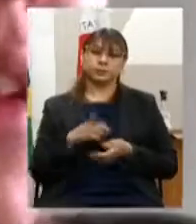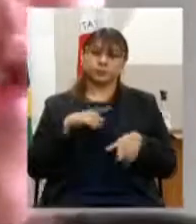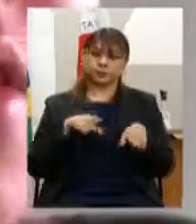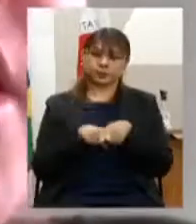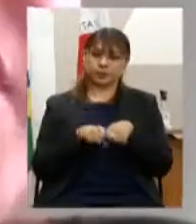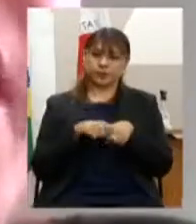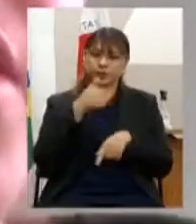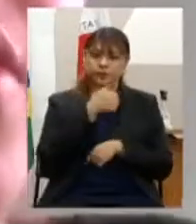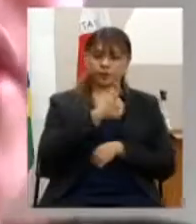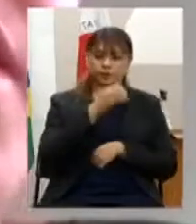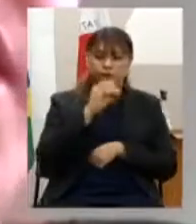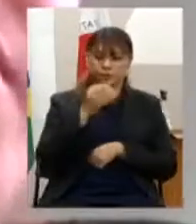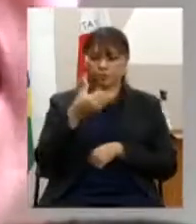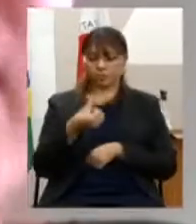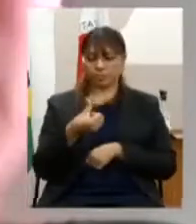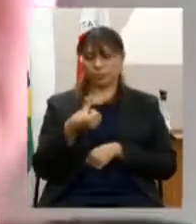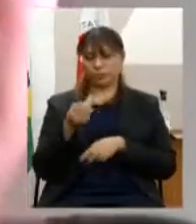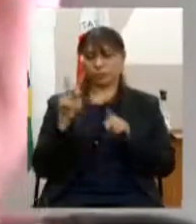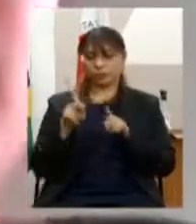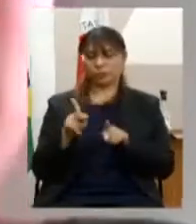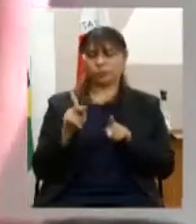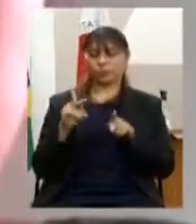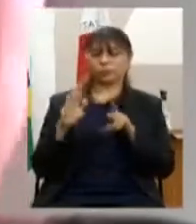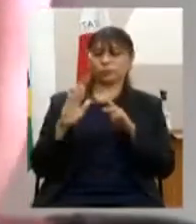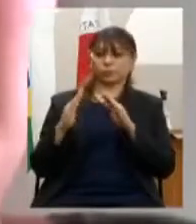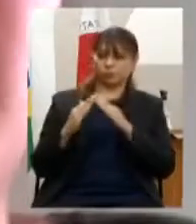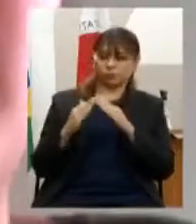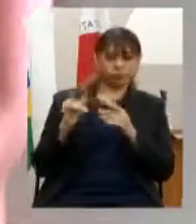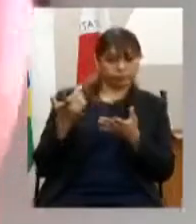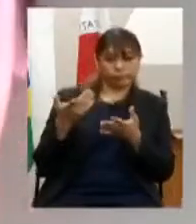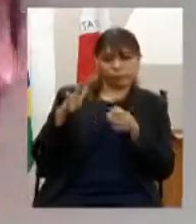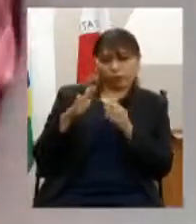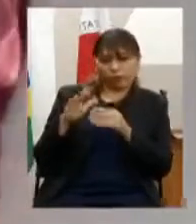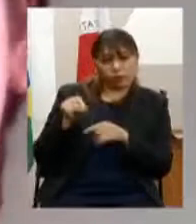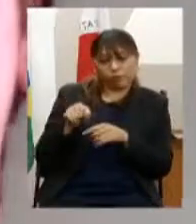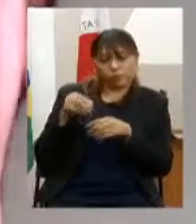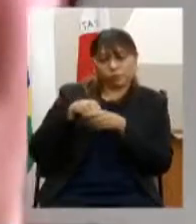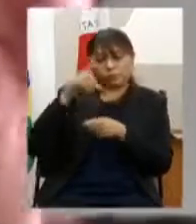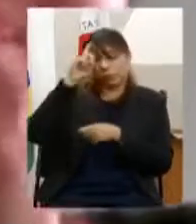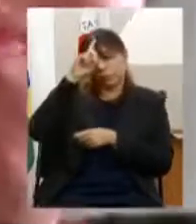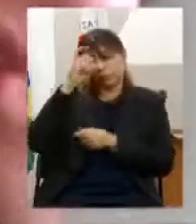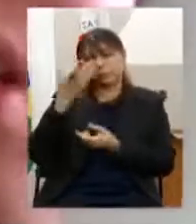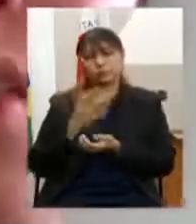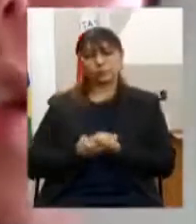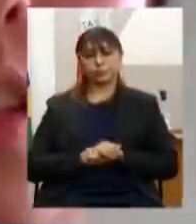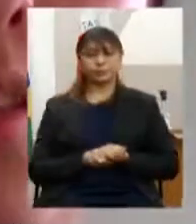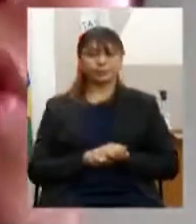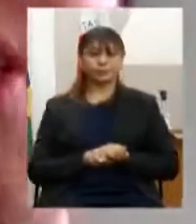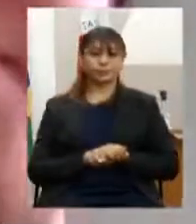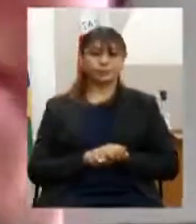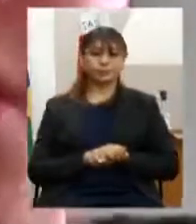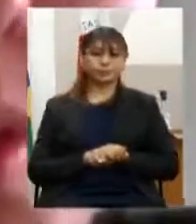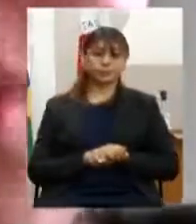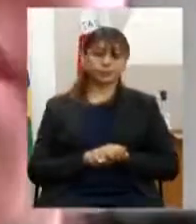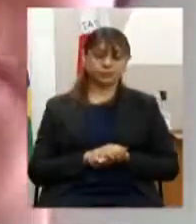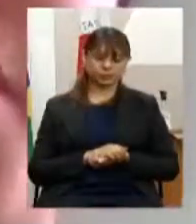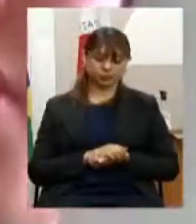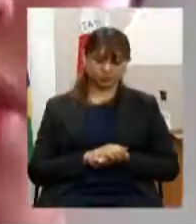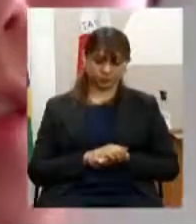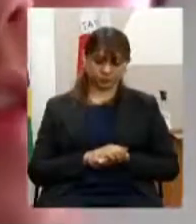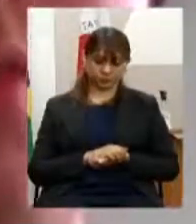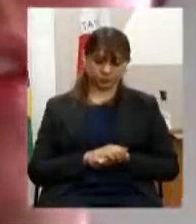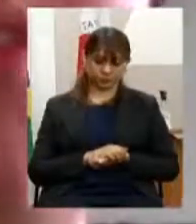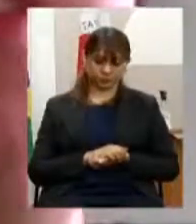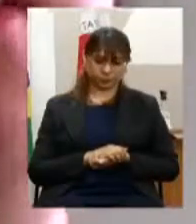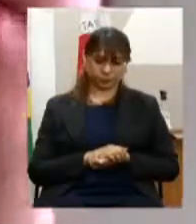106 moradores e tem um gasto anual de 206 milhões por um orçamento pelo menos previsto